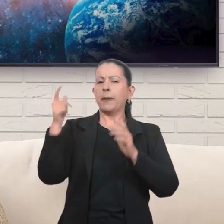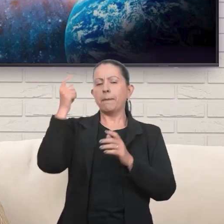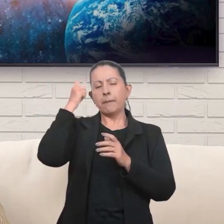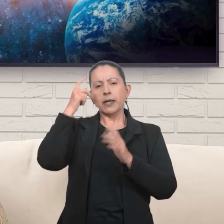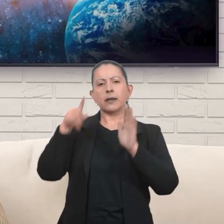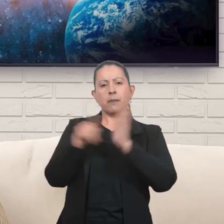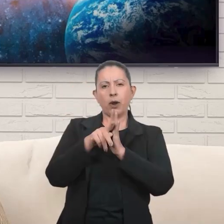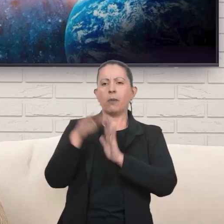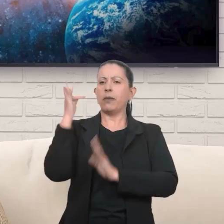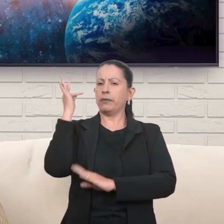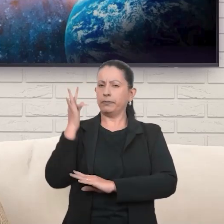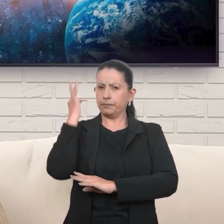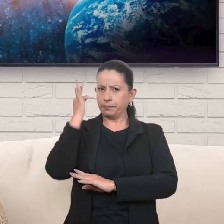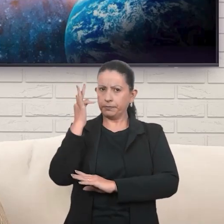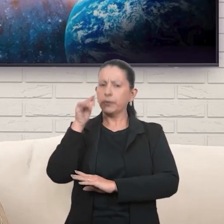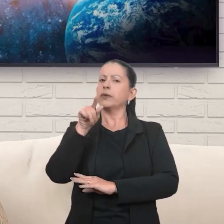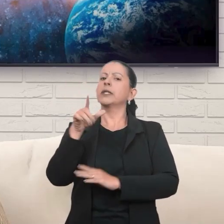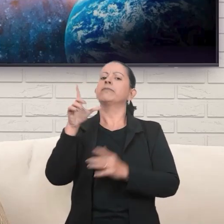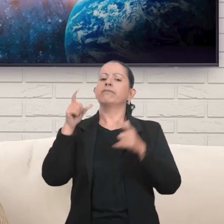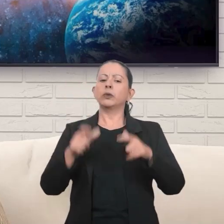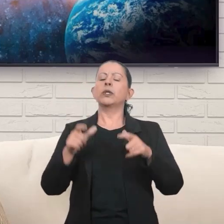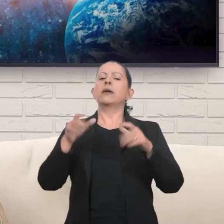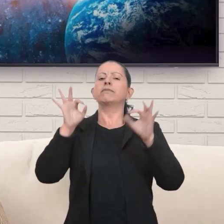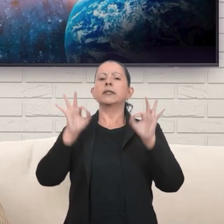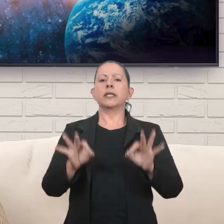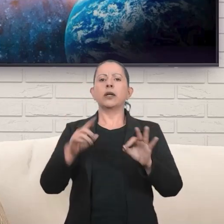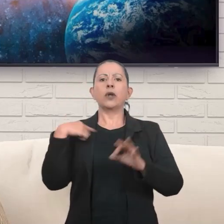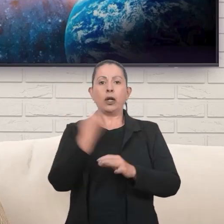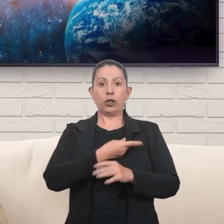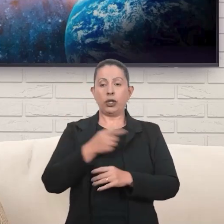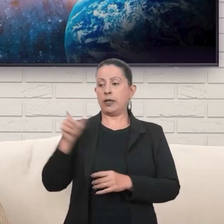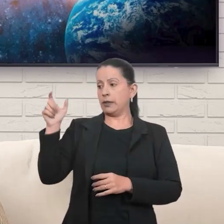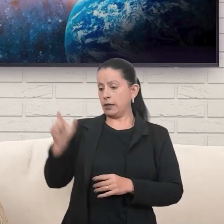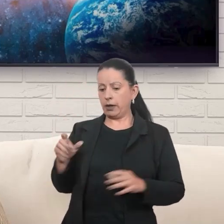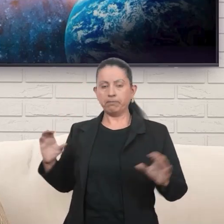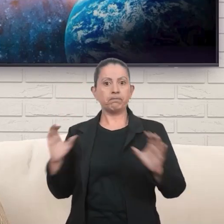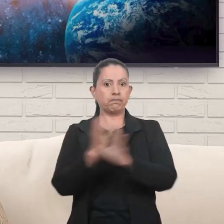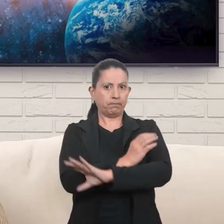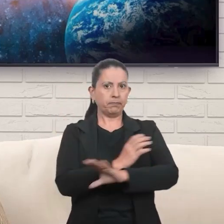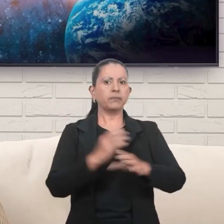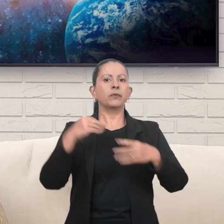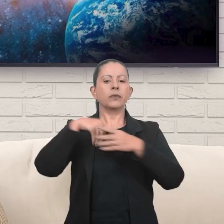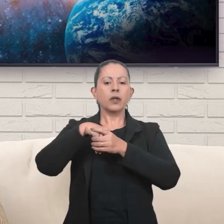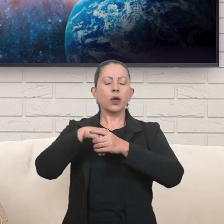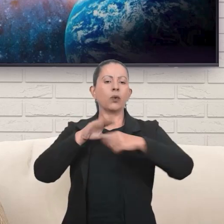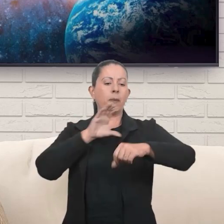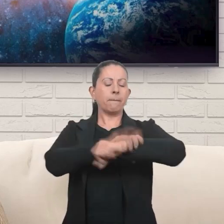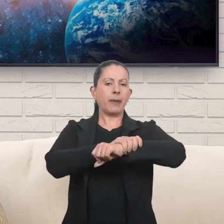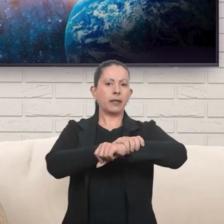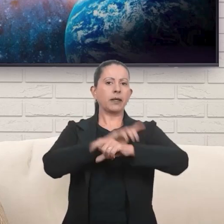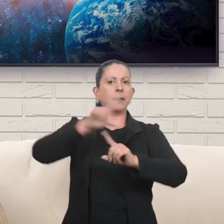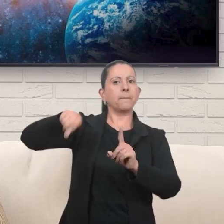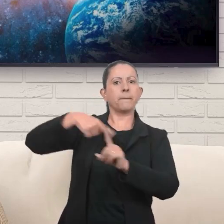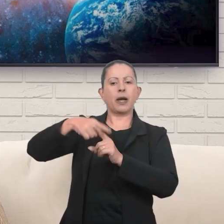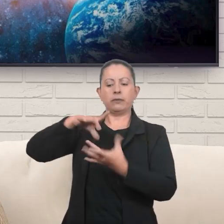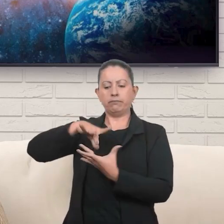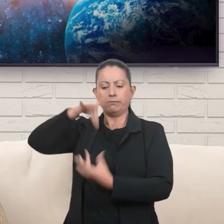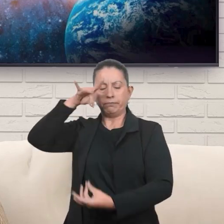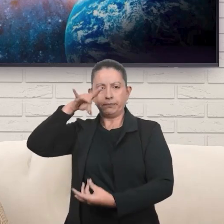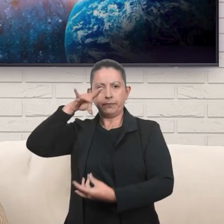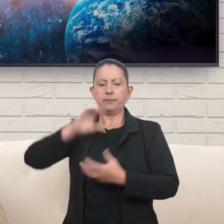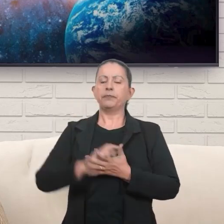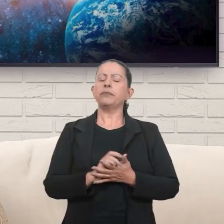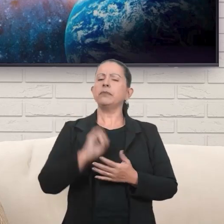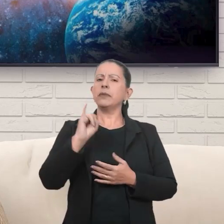então você está no lugar certo. Somos seres integrais, formados de matéria e